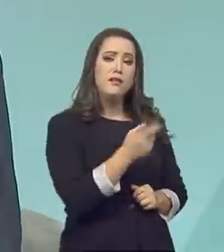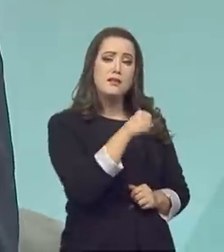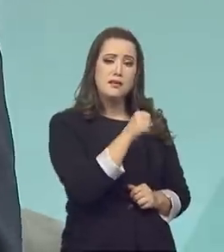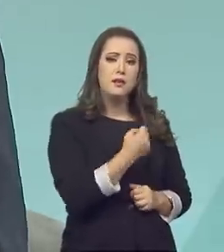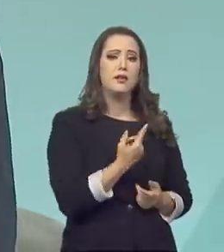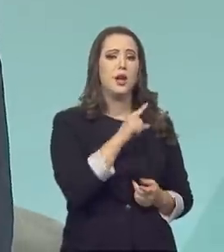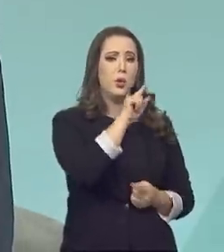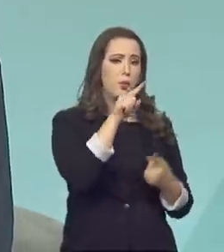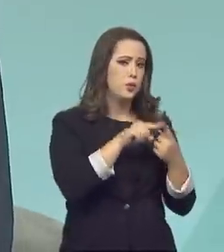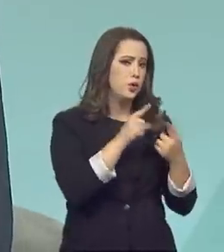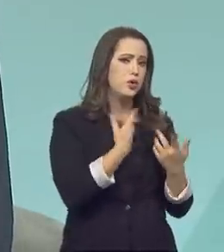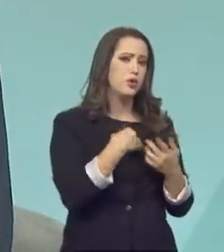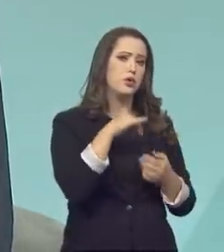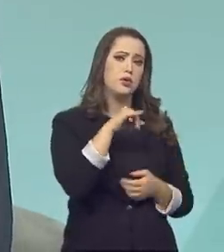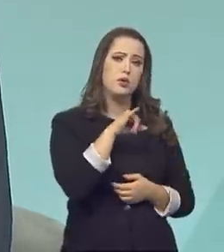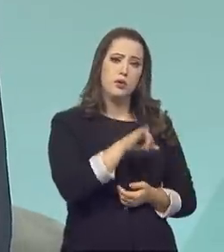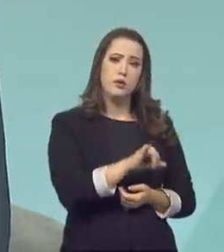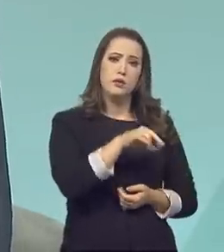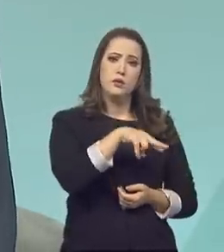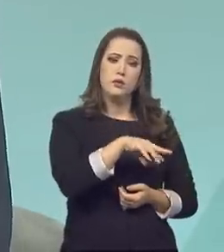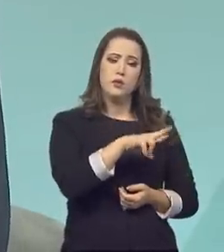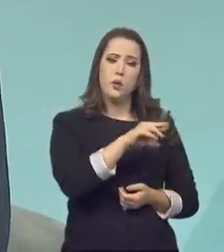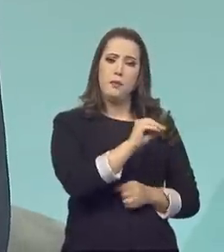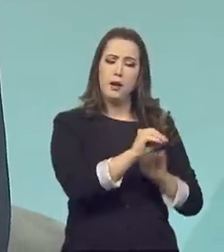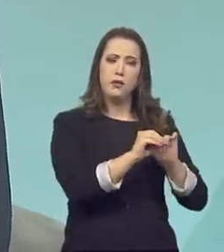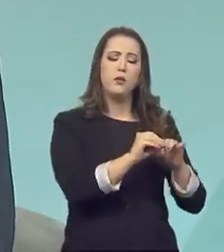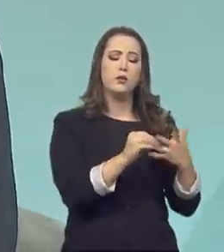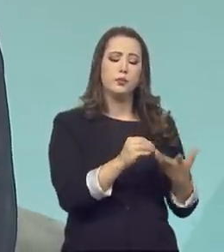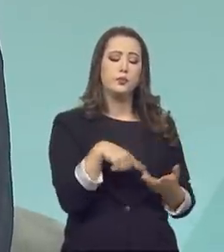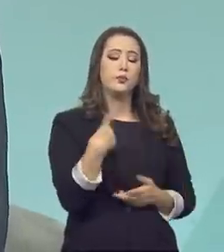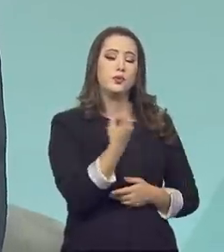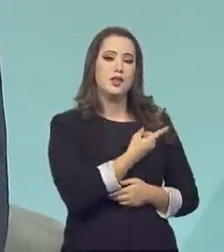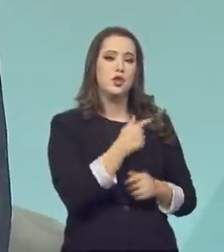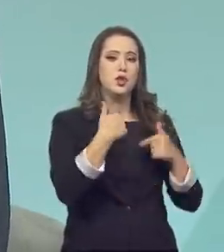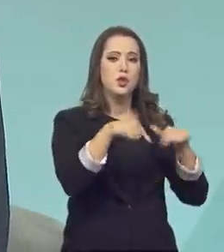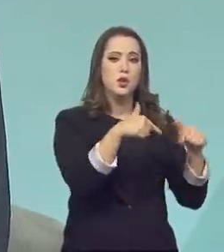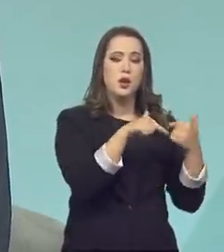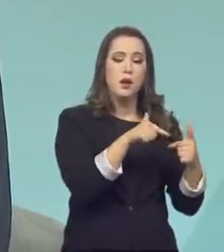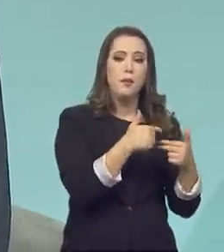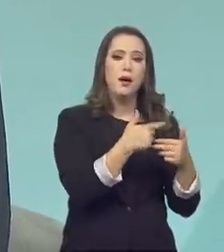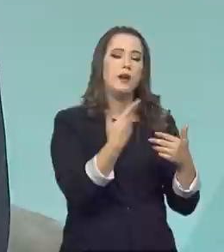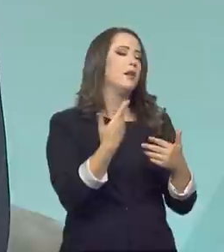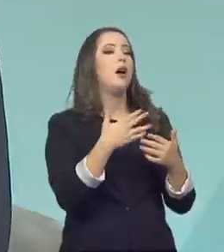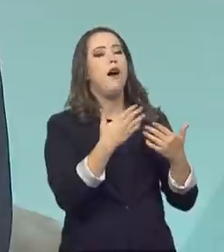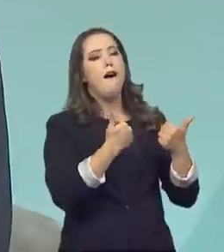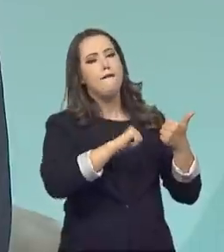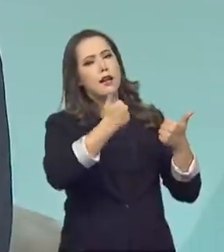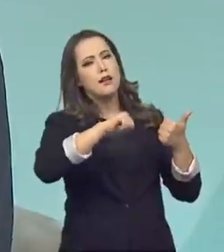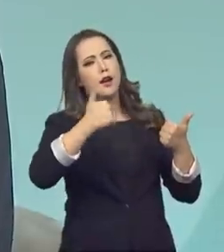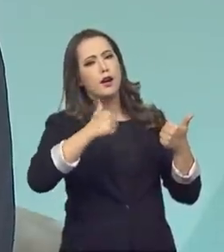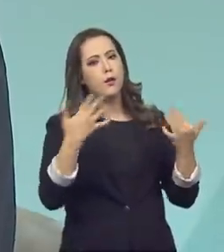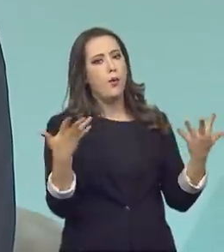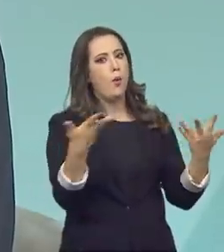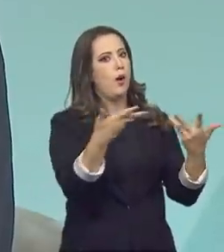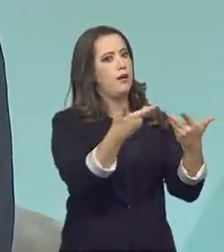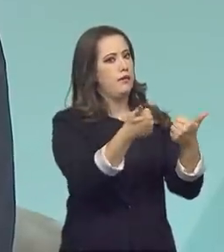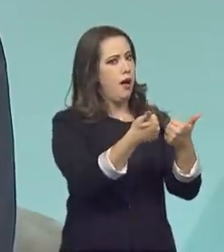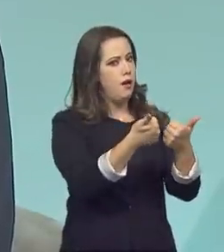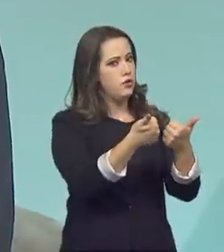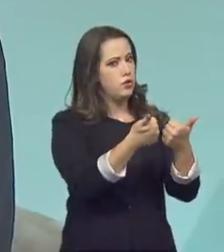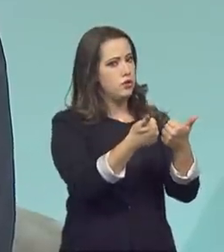O Inmetro, como qualquer instituto metrológico que trabalha, o que nós chamamos de infraestrutura da qualidade, então essa palavra é chave.